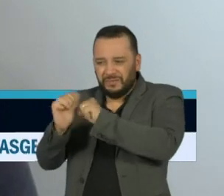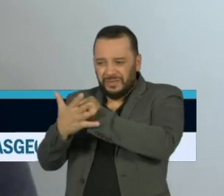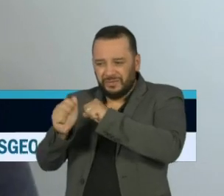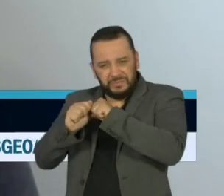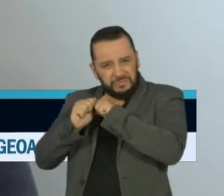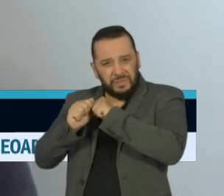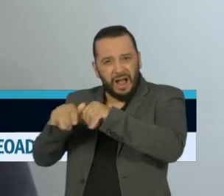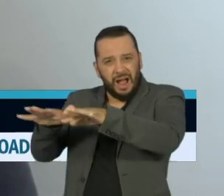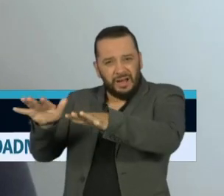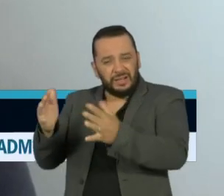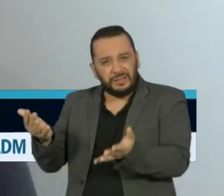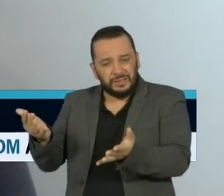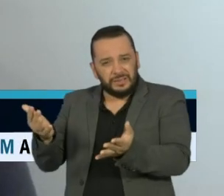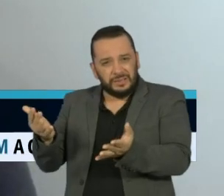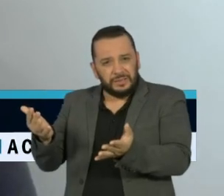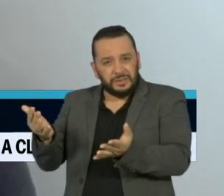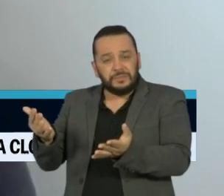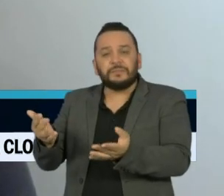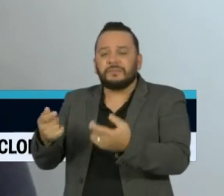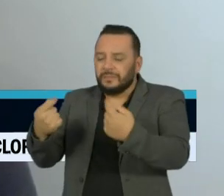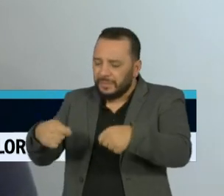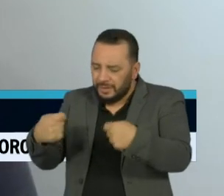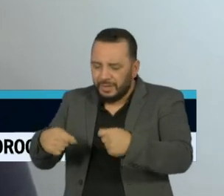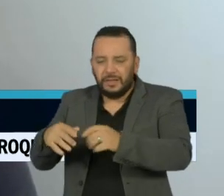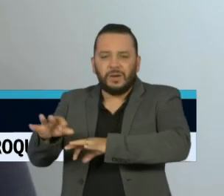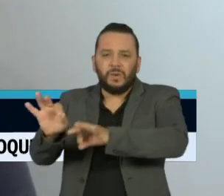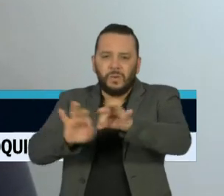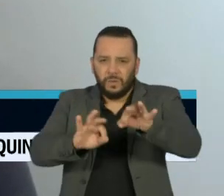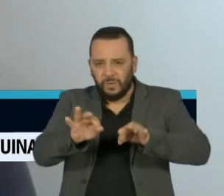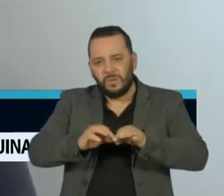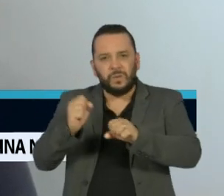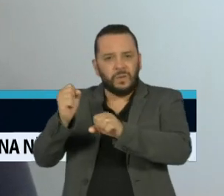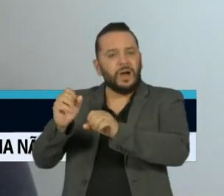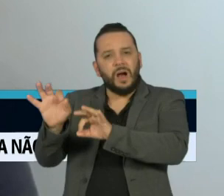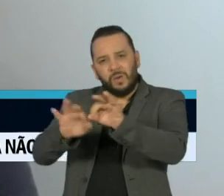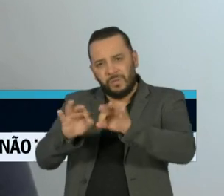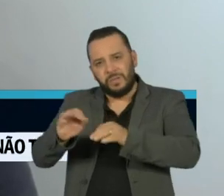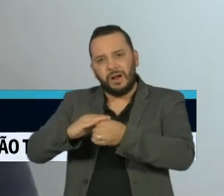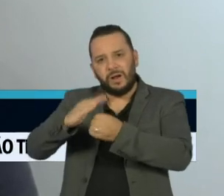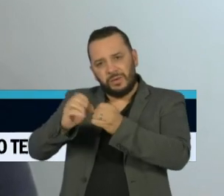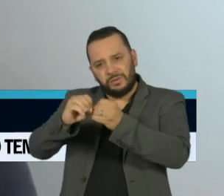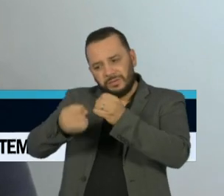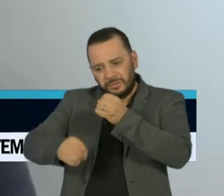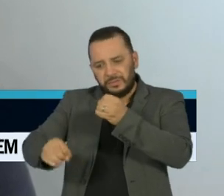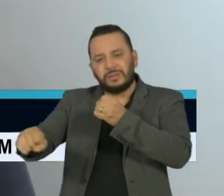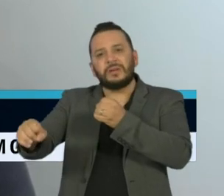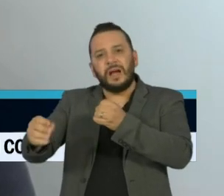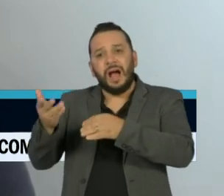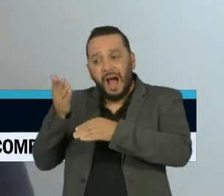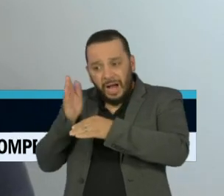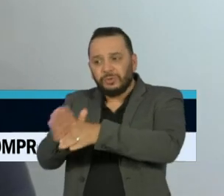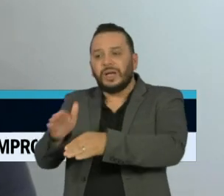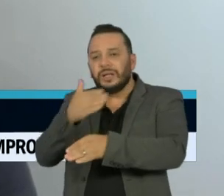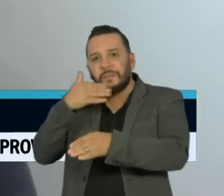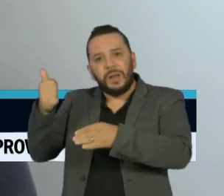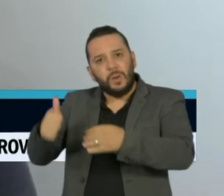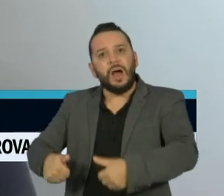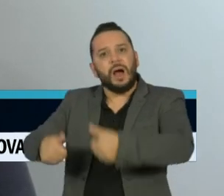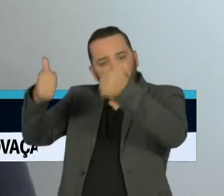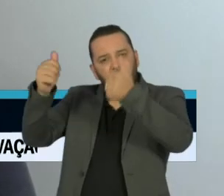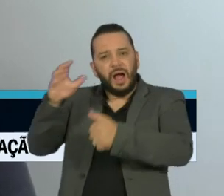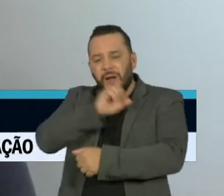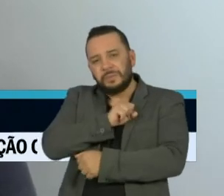assumir construção de saneamento básico para a Covid, isso seria uma medida que teria resultado de longuíssimo prazo e